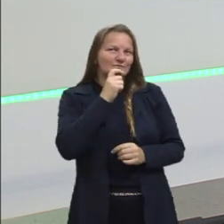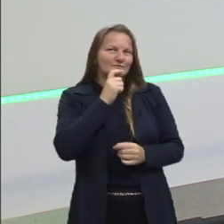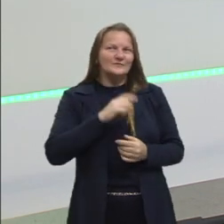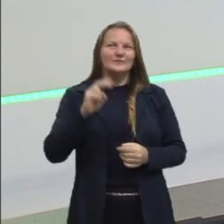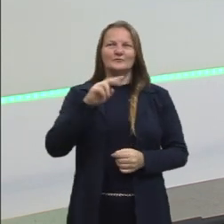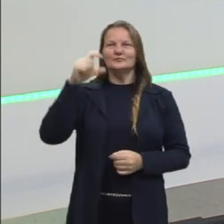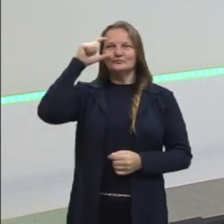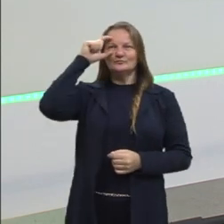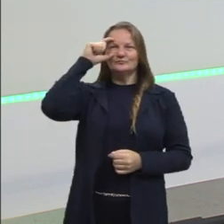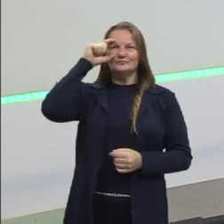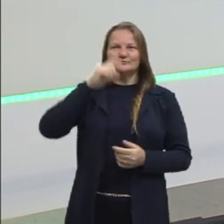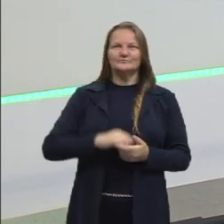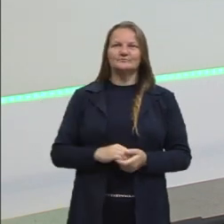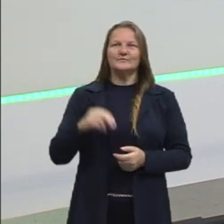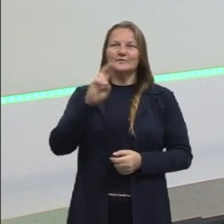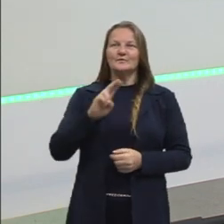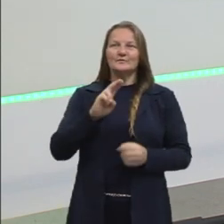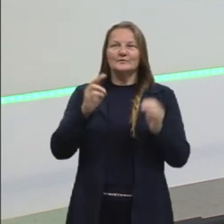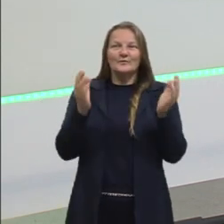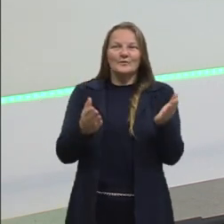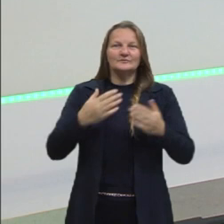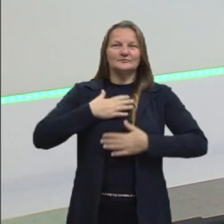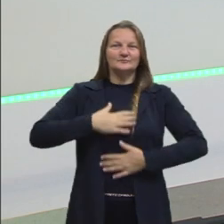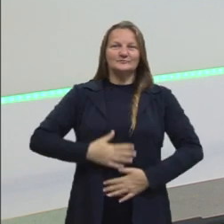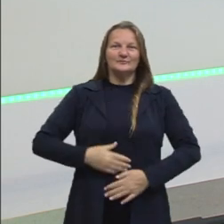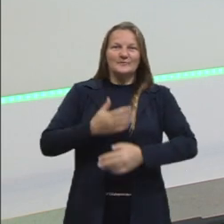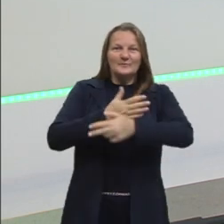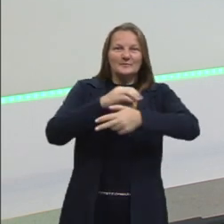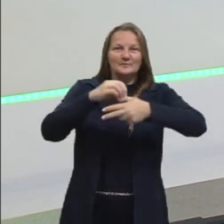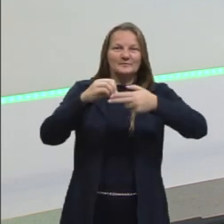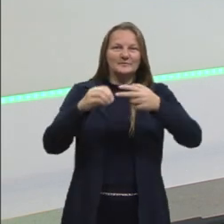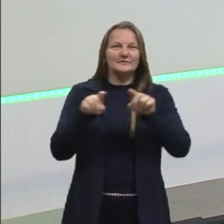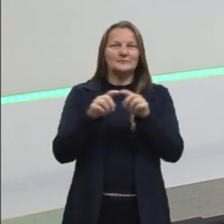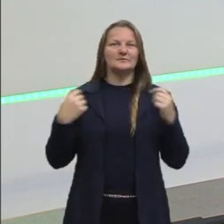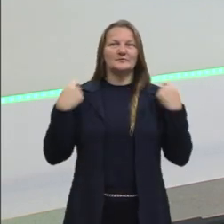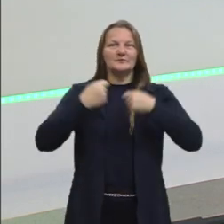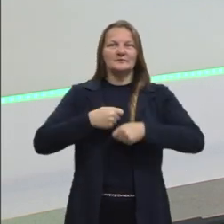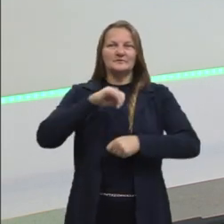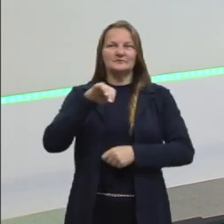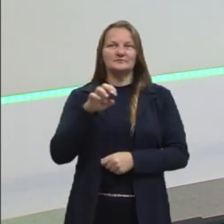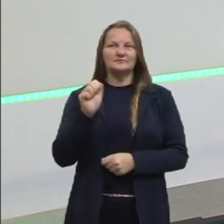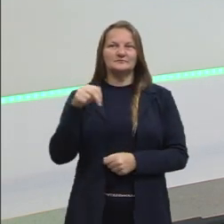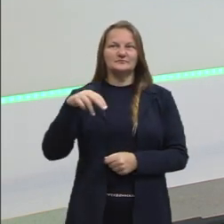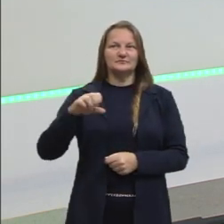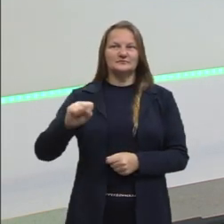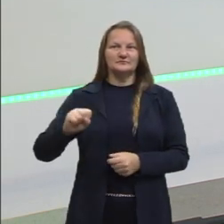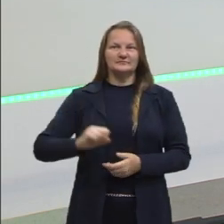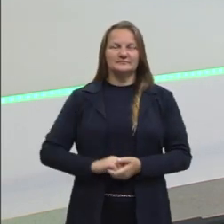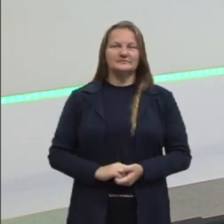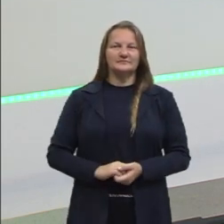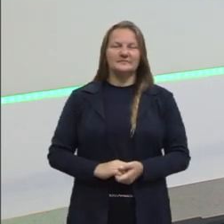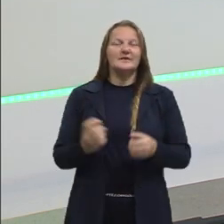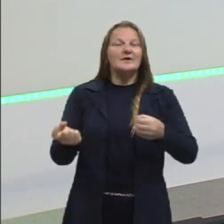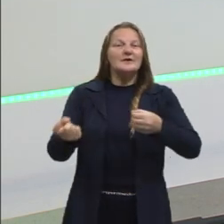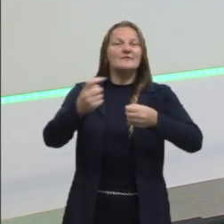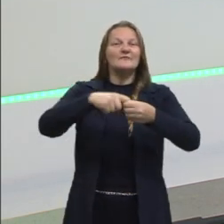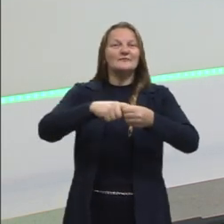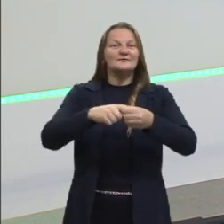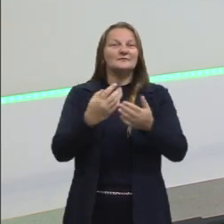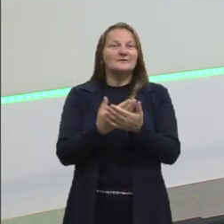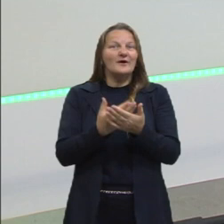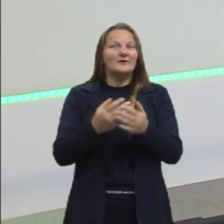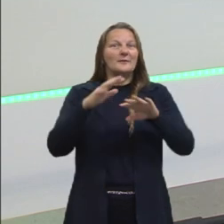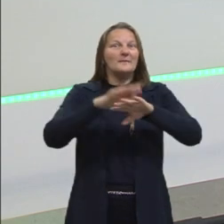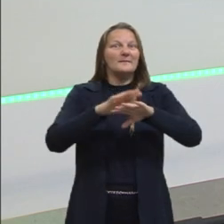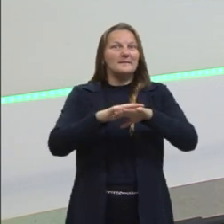uso óculos, estou usando hoje a camiseta do Pré-Enem e também uma camisa jeans. Voltamos então para mais uma aula